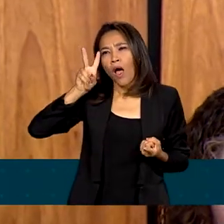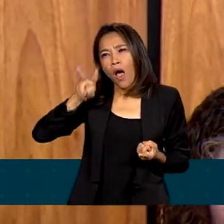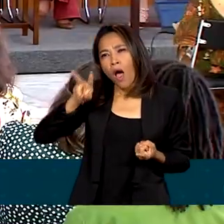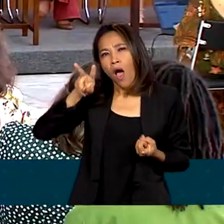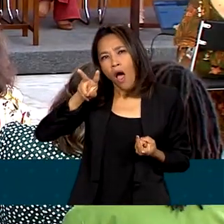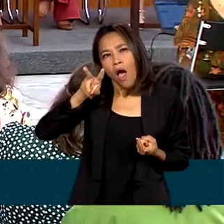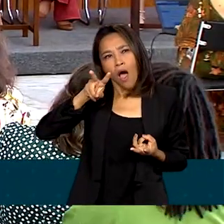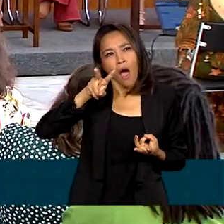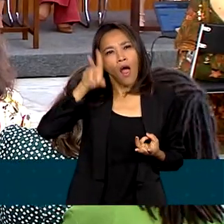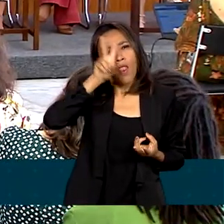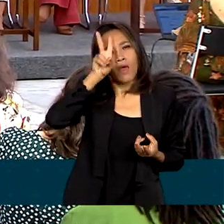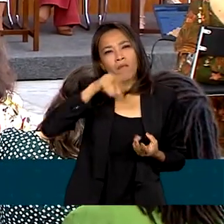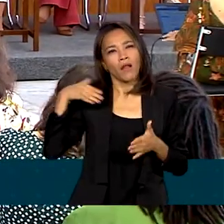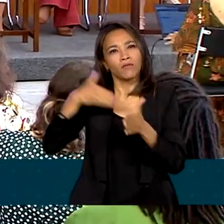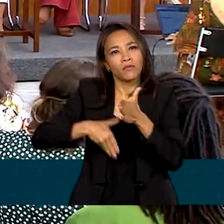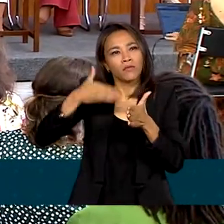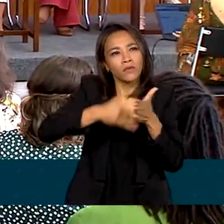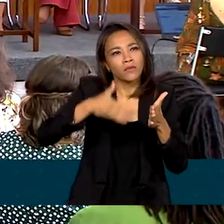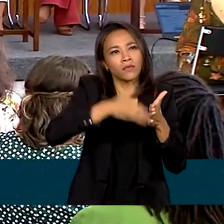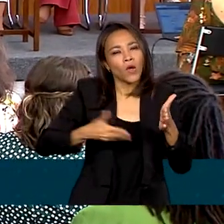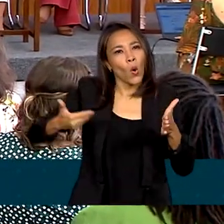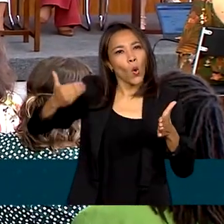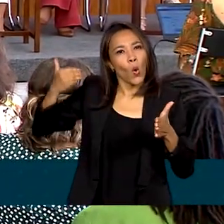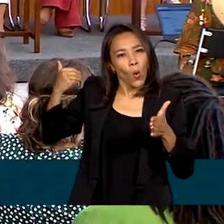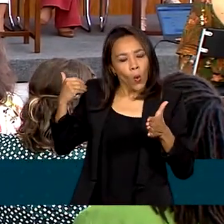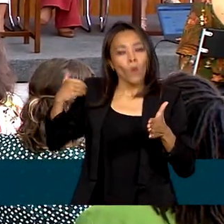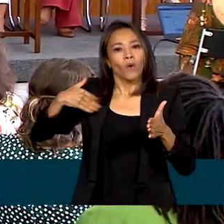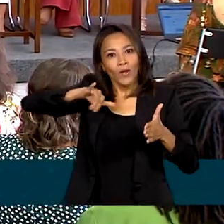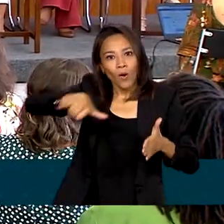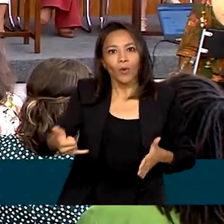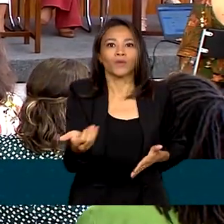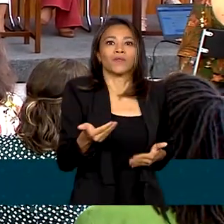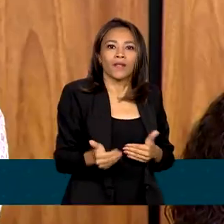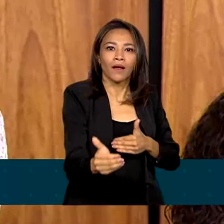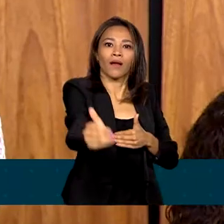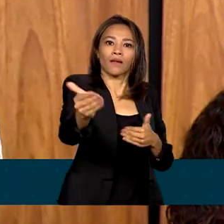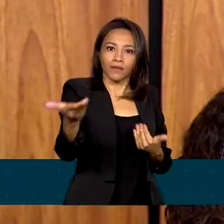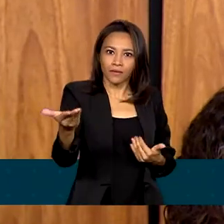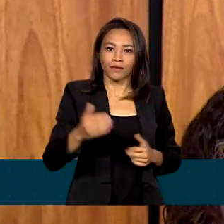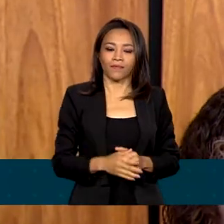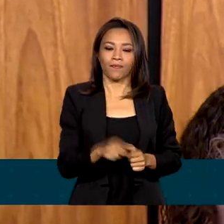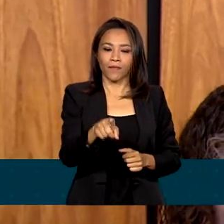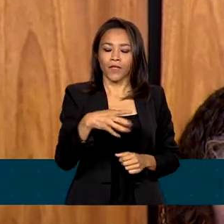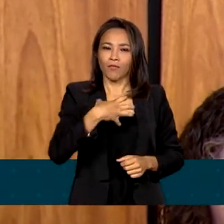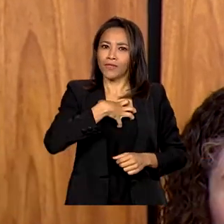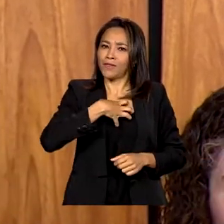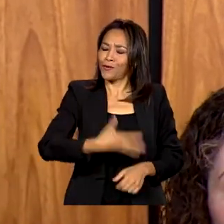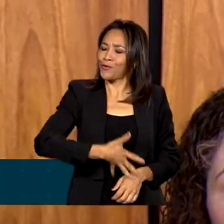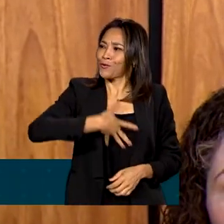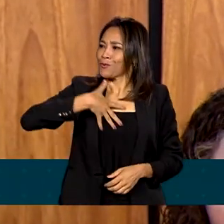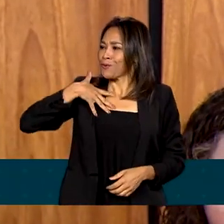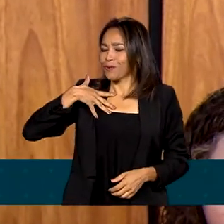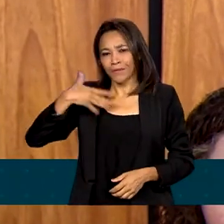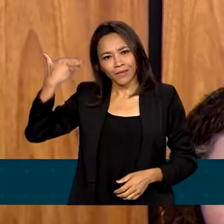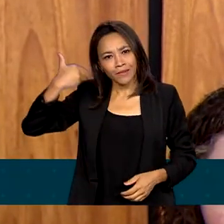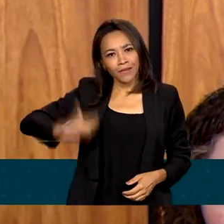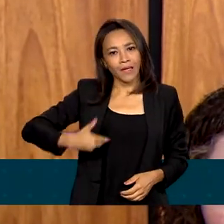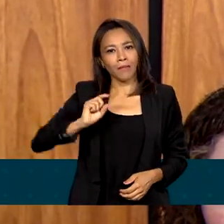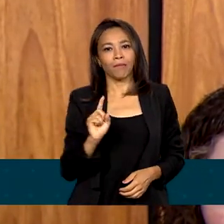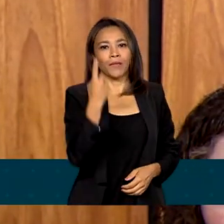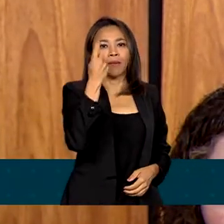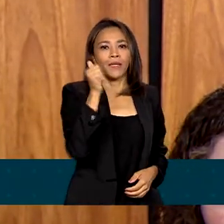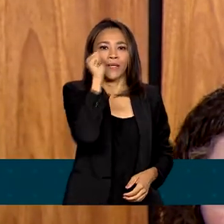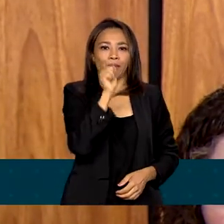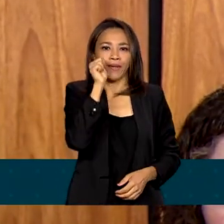passado de obstáculos, de lutas e de oportunidades. É uma grande honra também ser a primeira